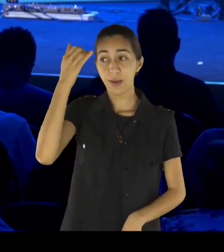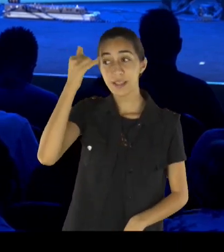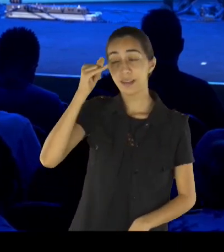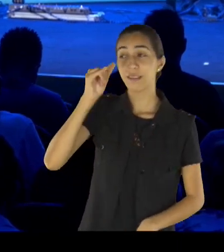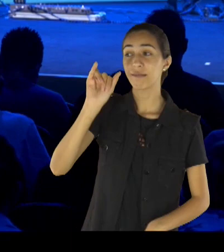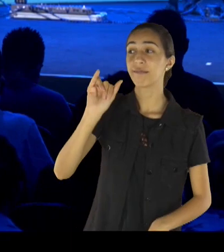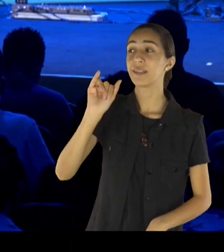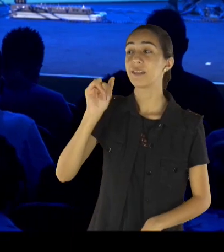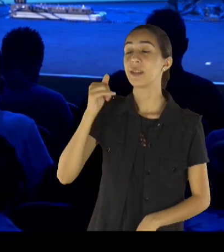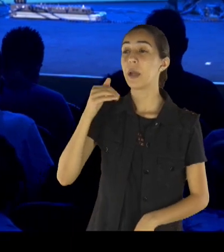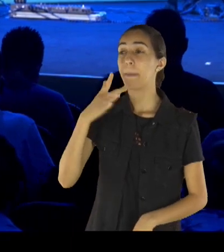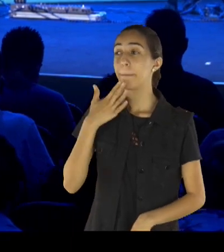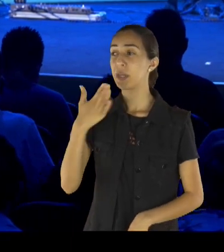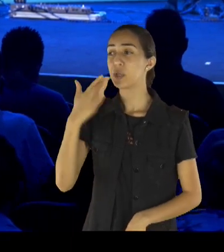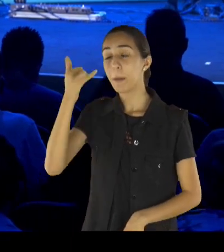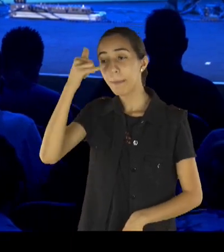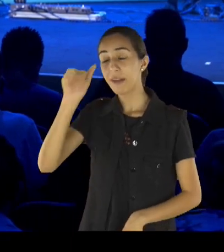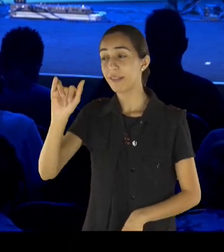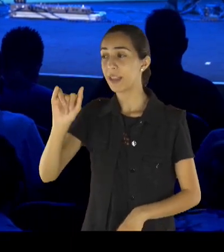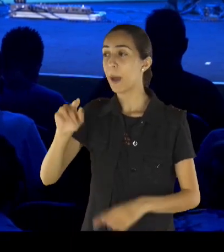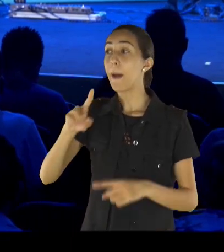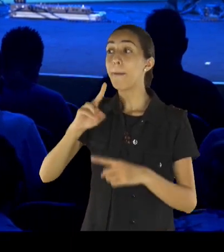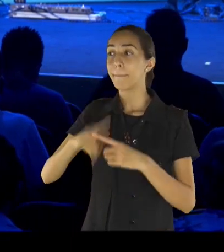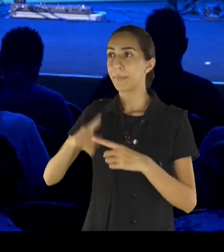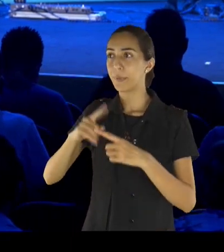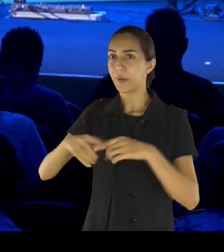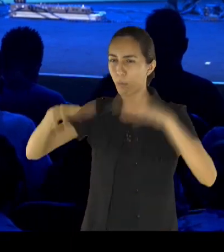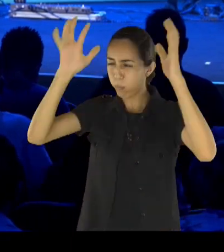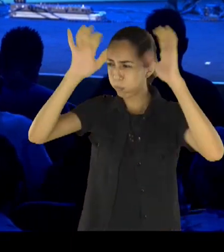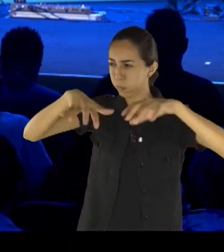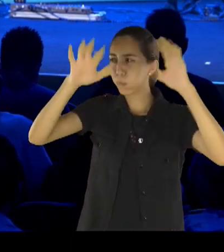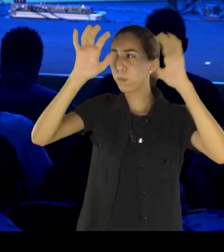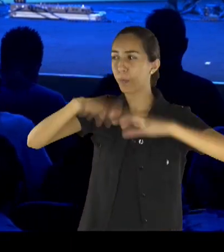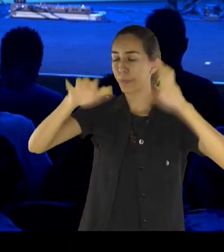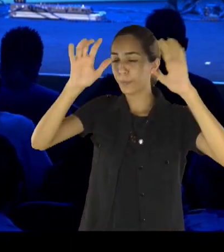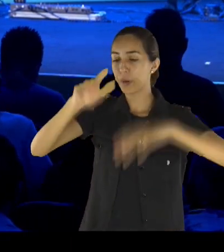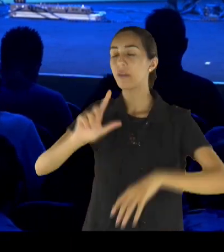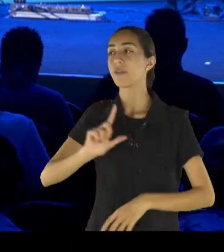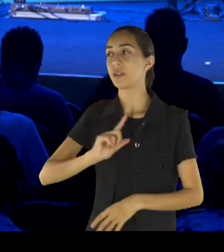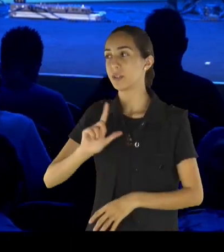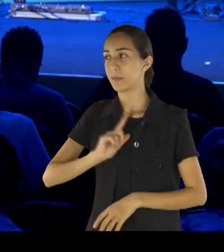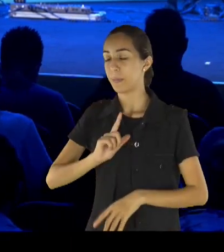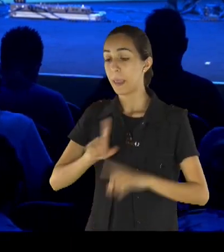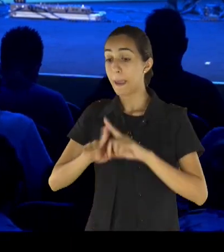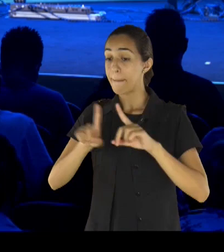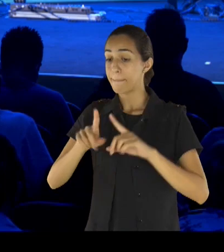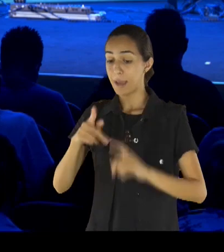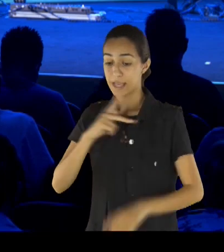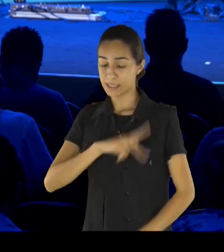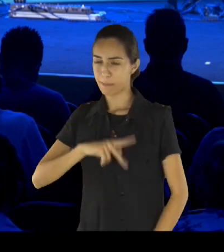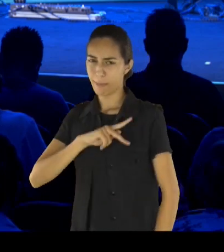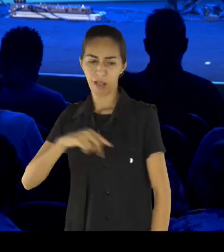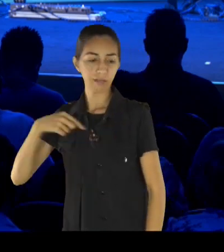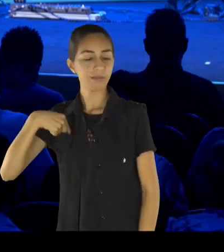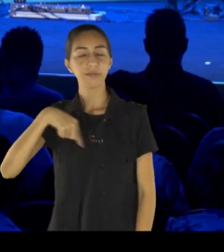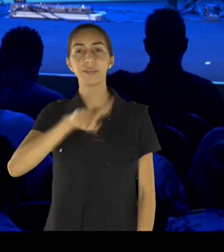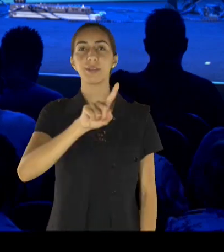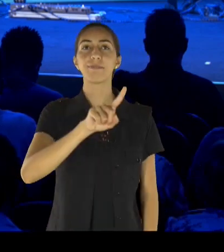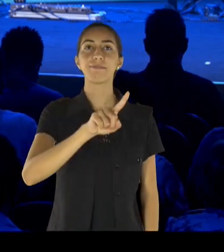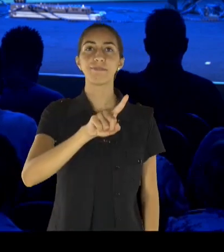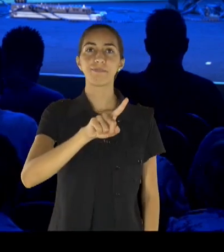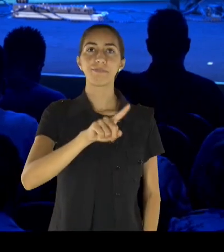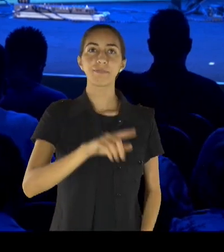Paulo está dizendo, olha, é razoável, os senhores, terem-me ouvido a mim, e não partir de Creta, e assim, evitariam esse